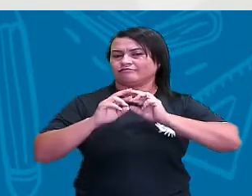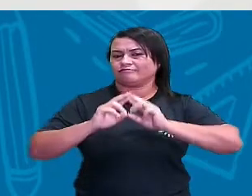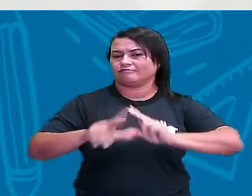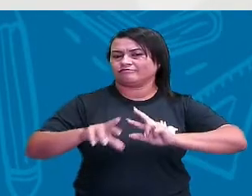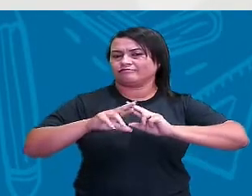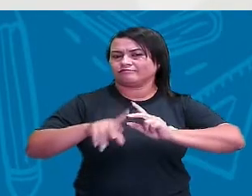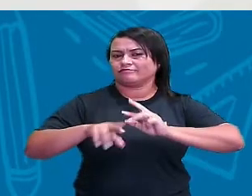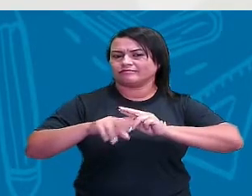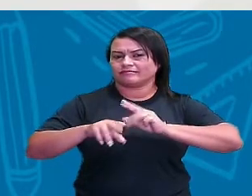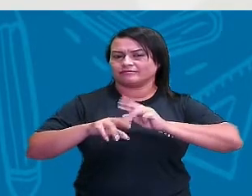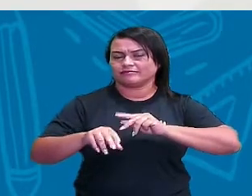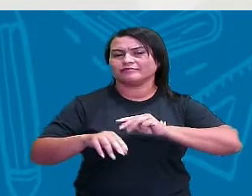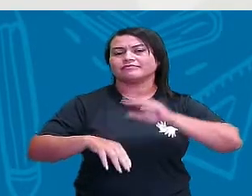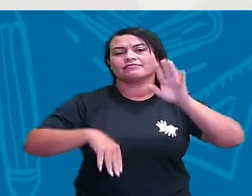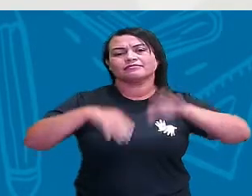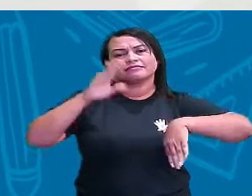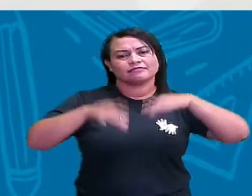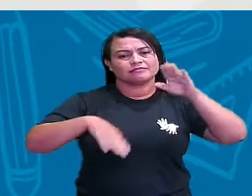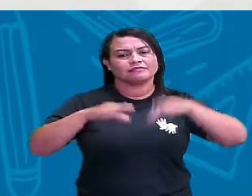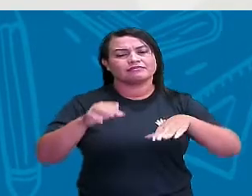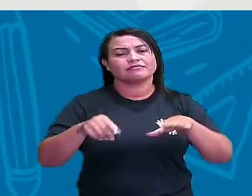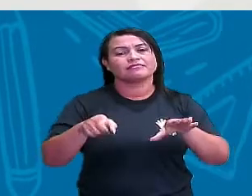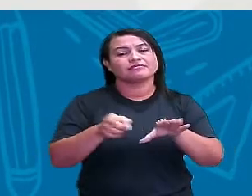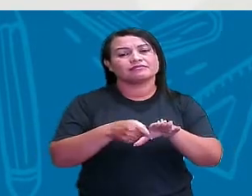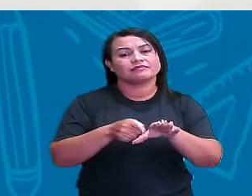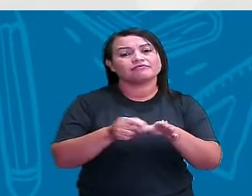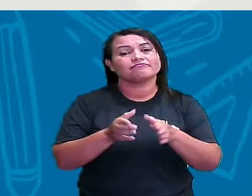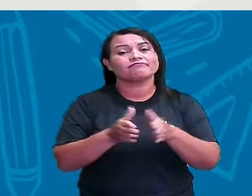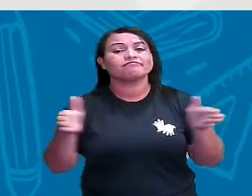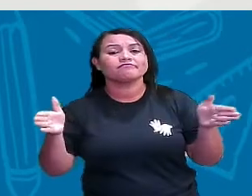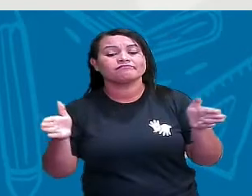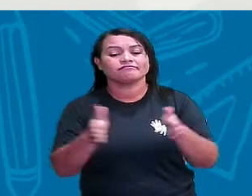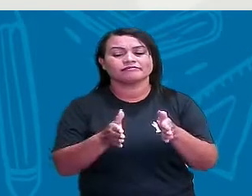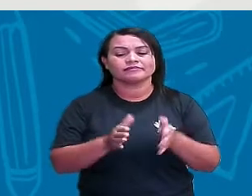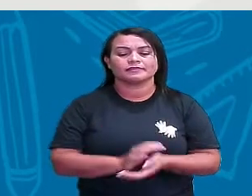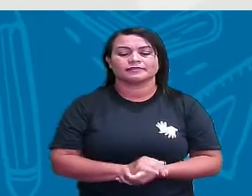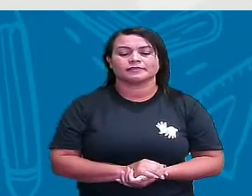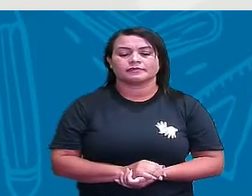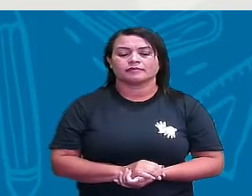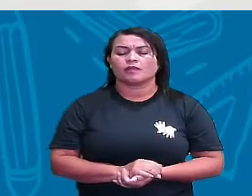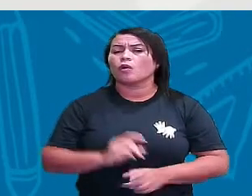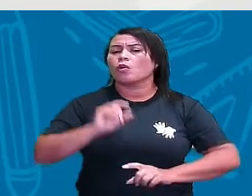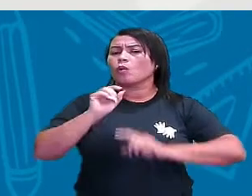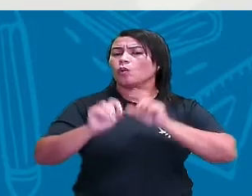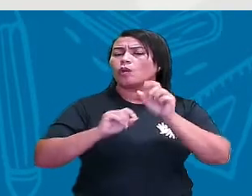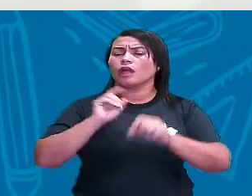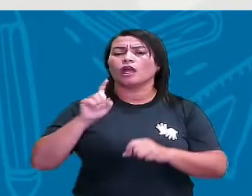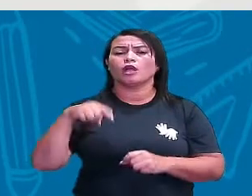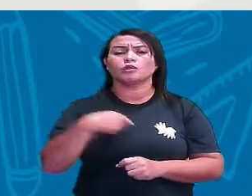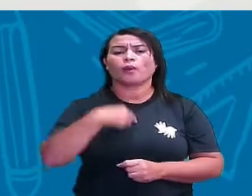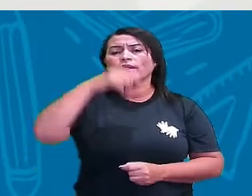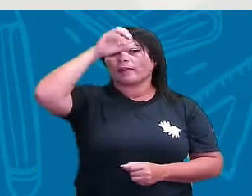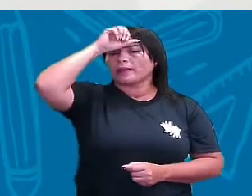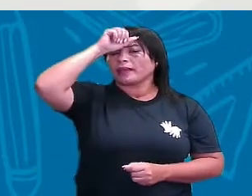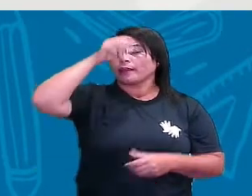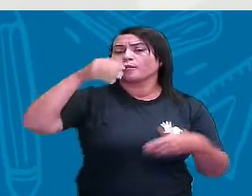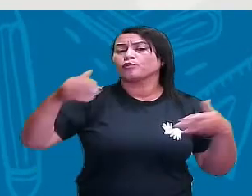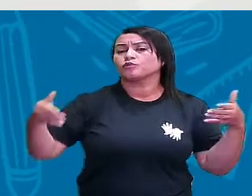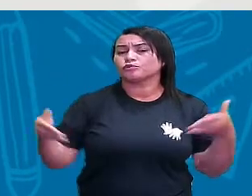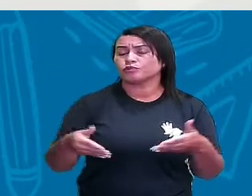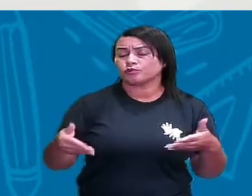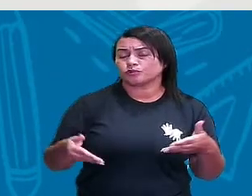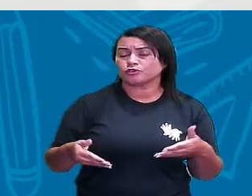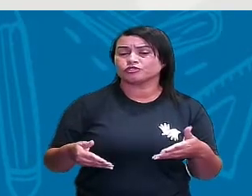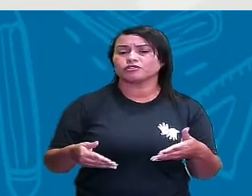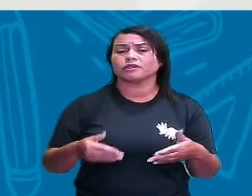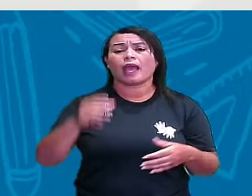Não vai ser igual para todo mundo. Vai depender do tamanho do pé. Ó, o que foi que nós aprendemos hoje? Hoje